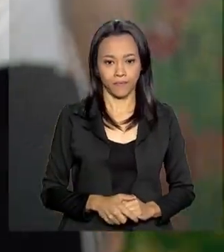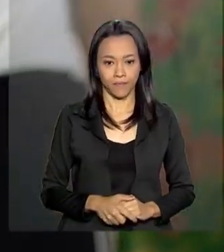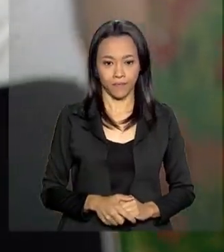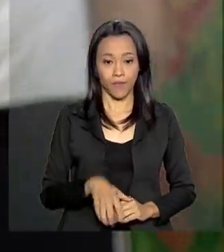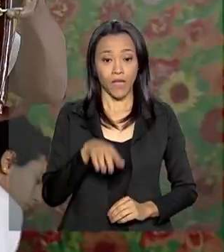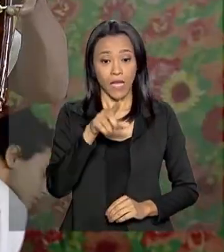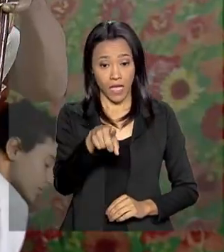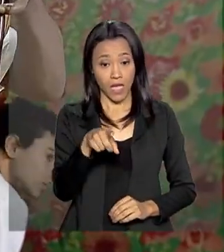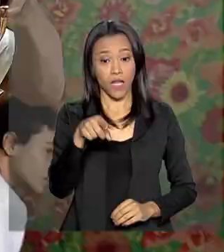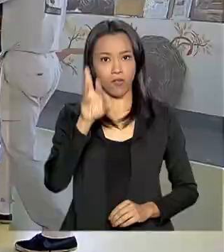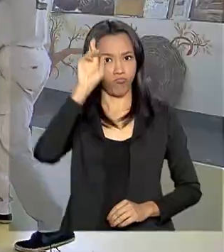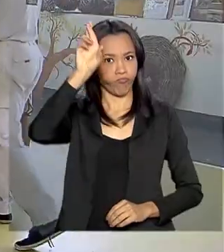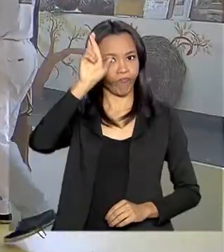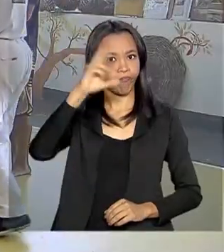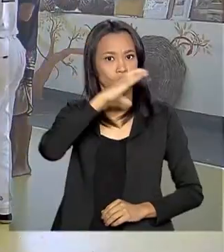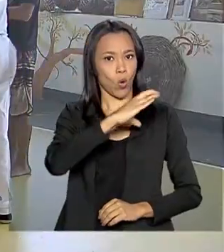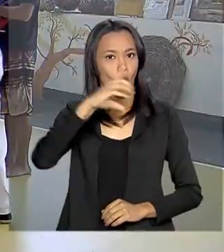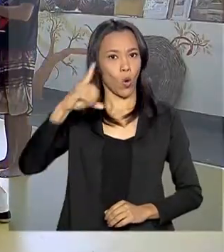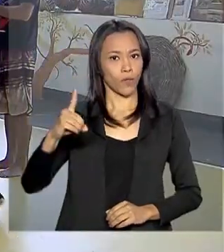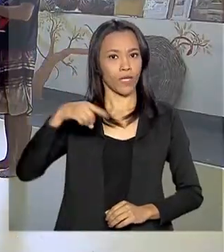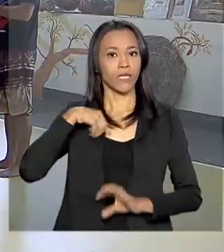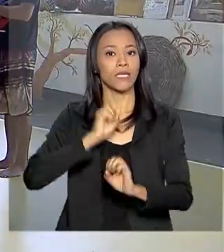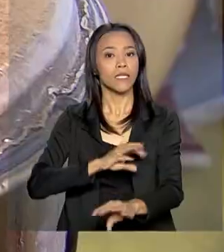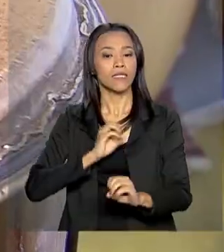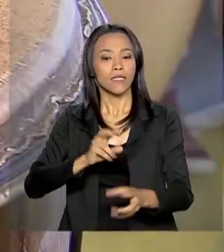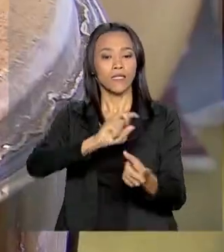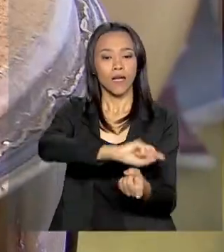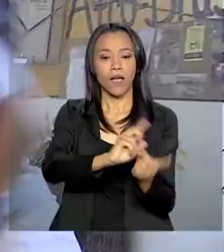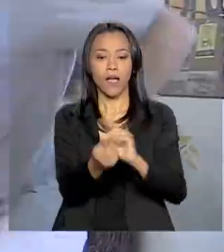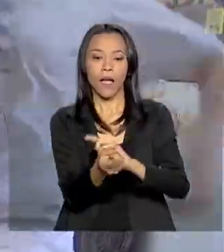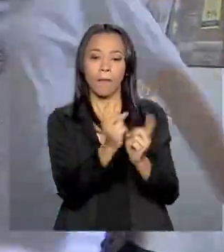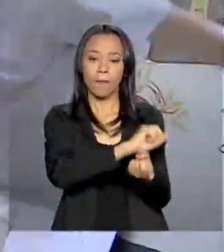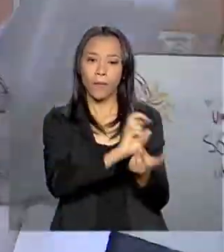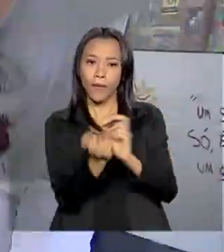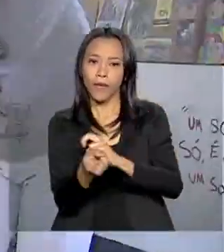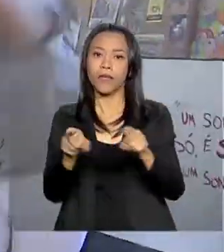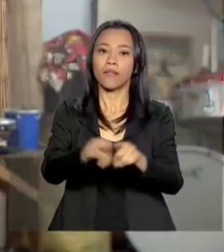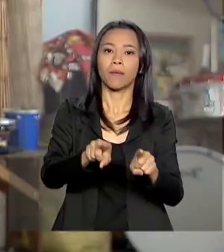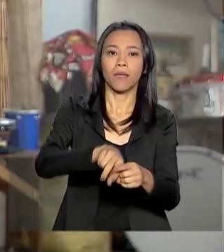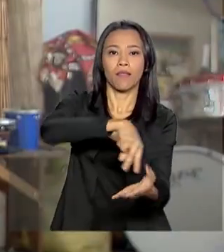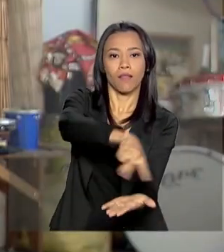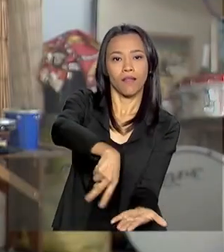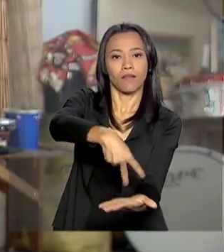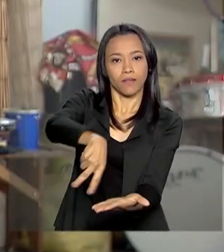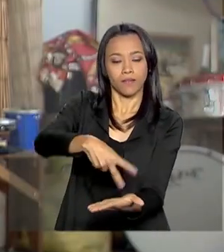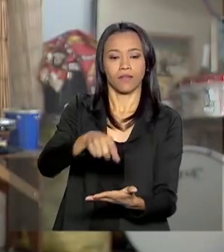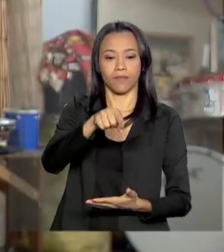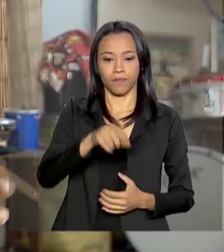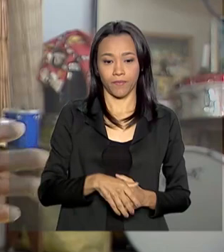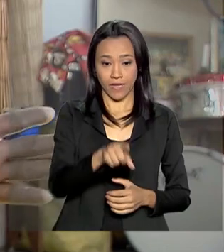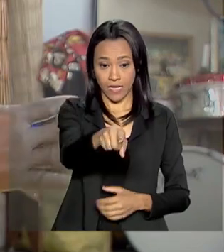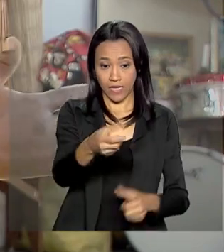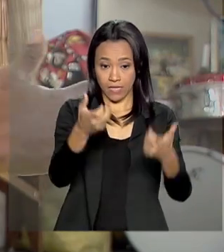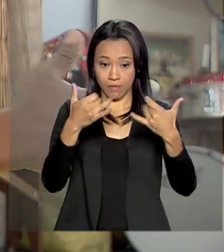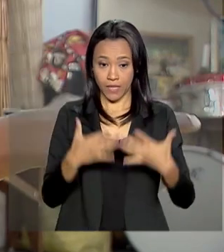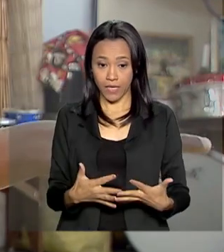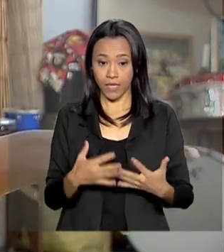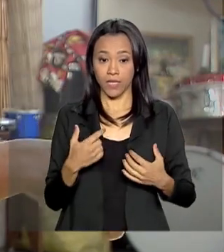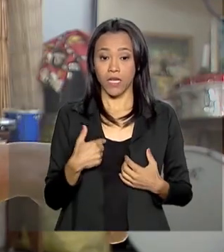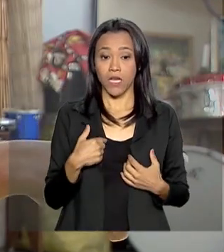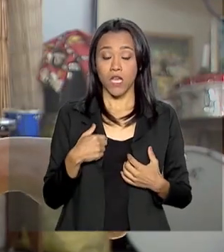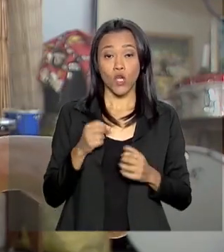Ele coordena esse centro que oferece aulas de capoeira, percussão e dança. Esse espaço aqui é um espaço que eu estou trabalhando com